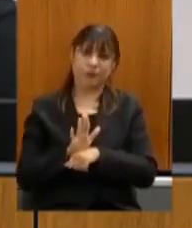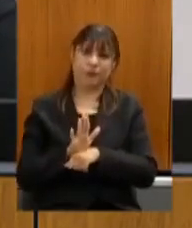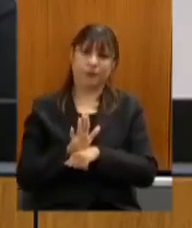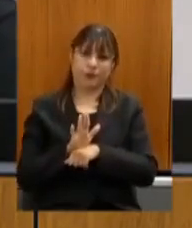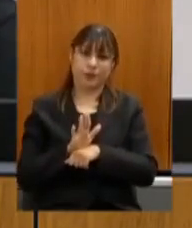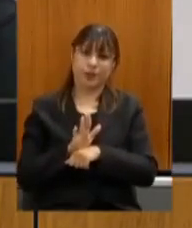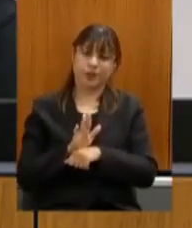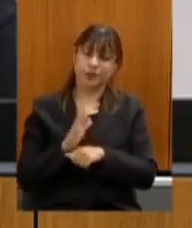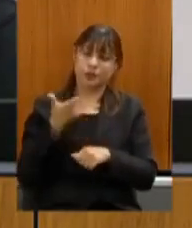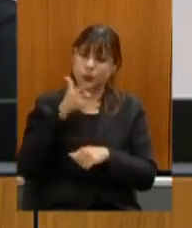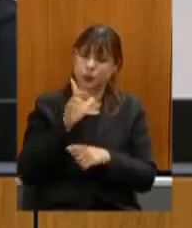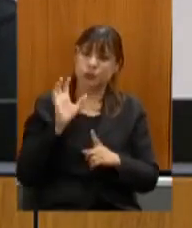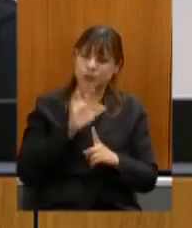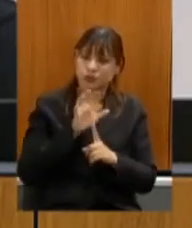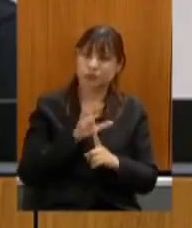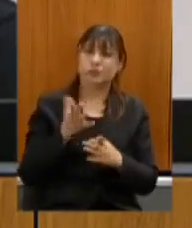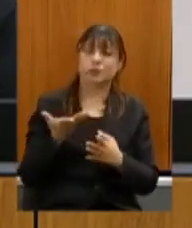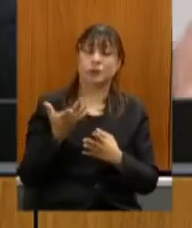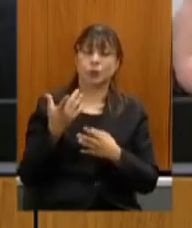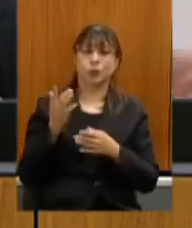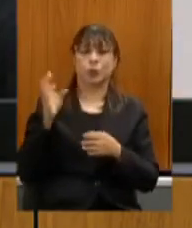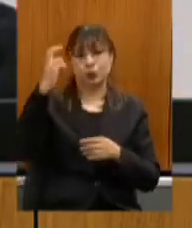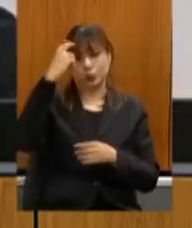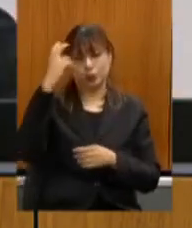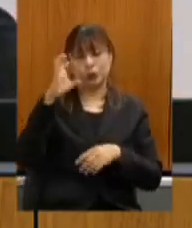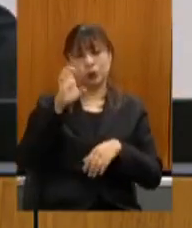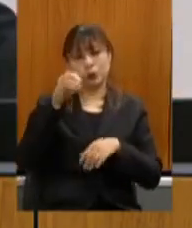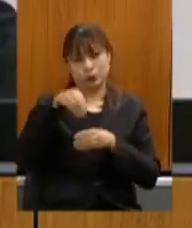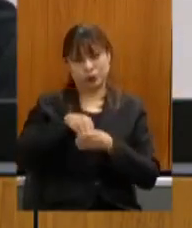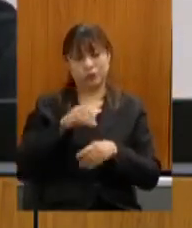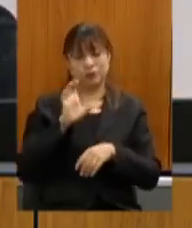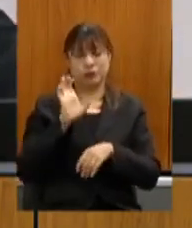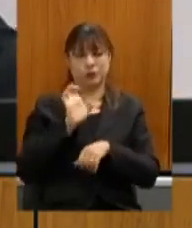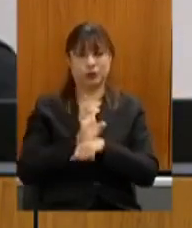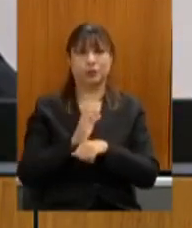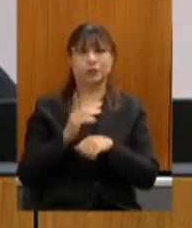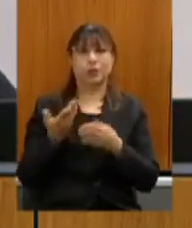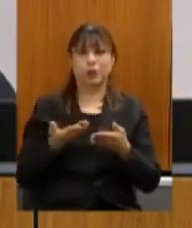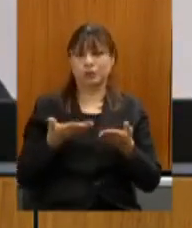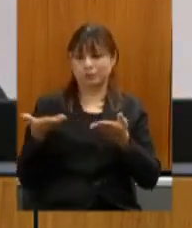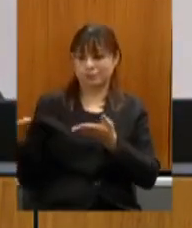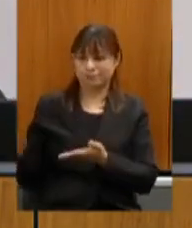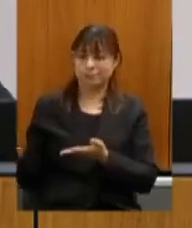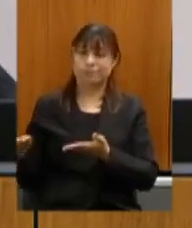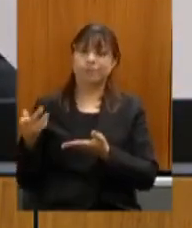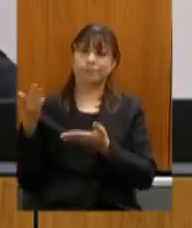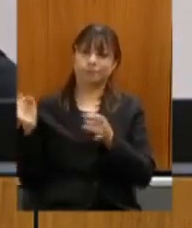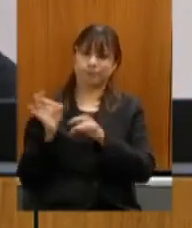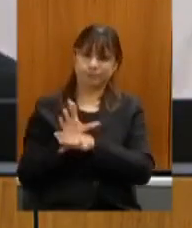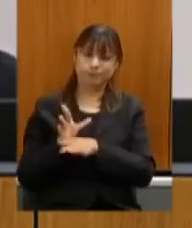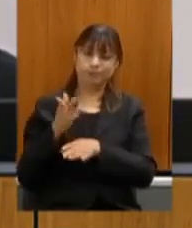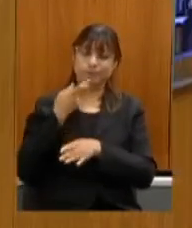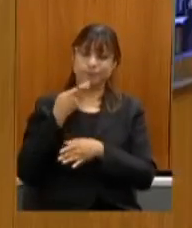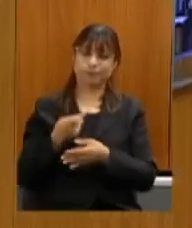incentivadores também da cultura do estado secretário passa a palavra para as considerações finais